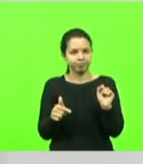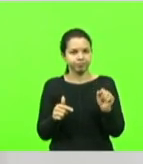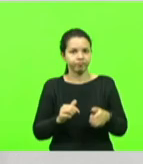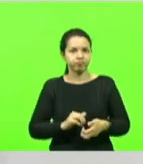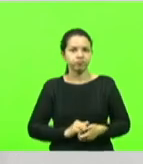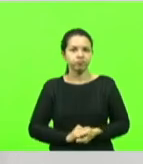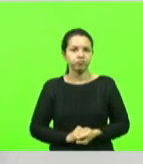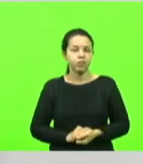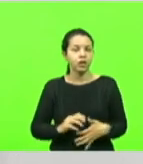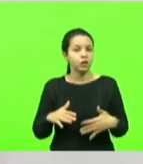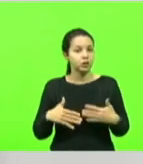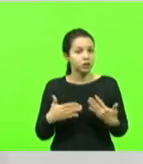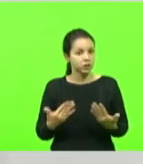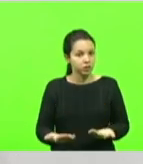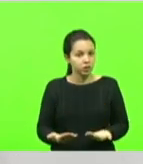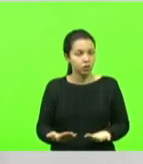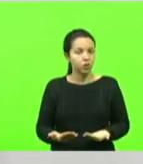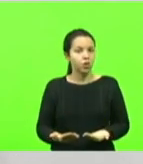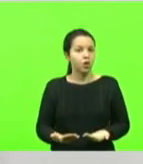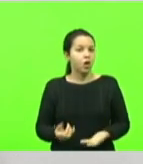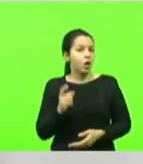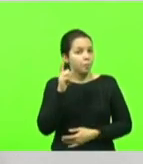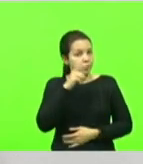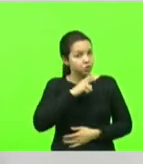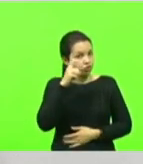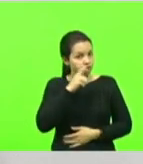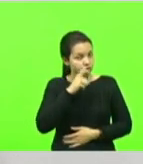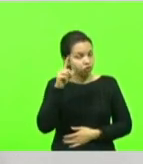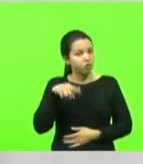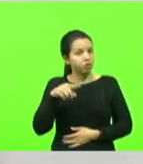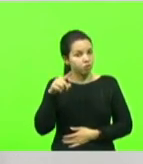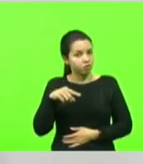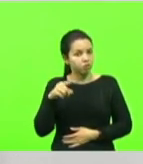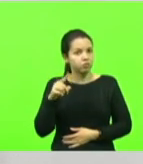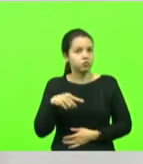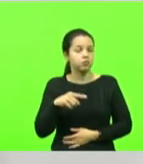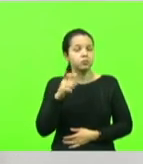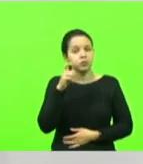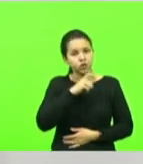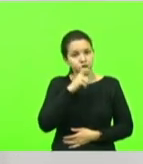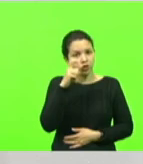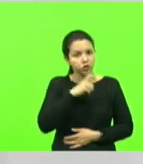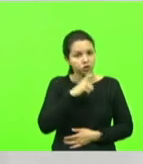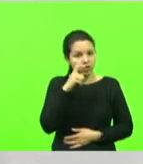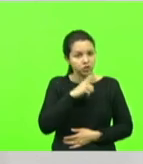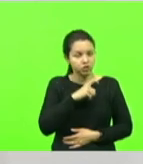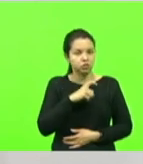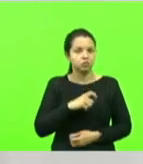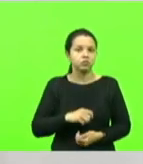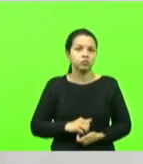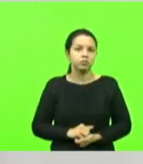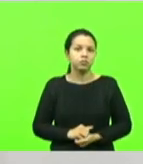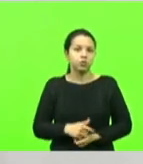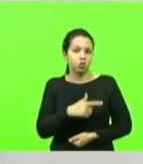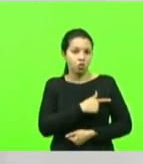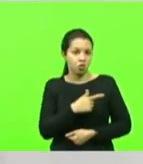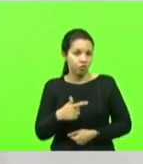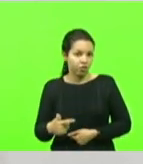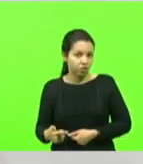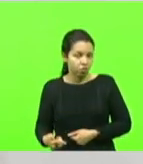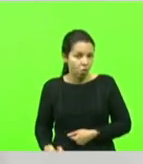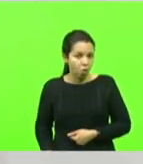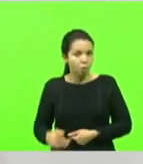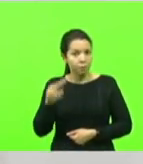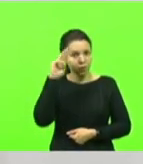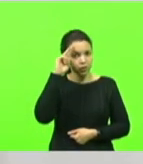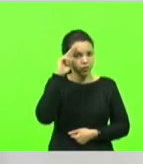Então, assim, é uma mentira. Uma mentira deslavada do governador Carlos Moisés,